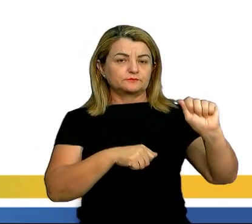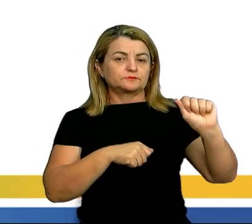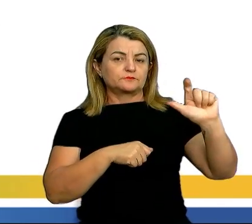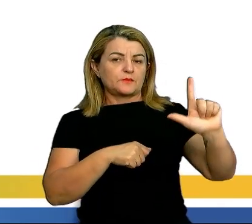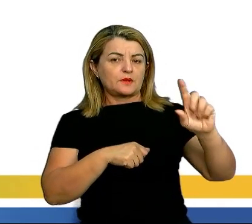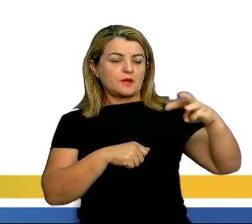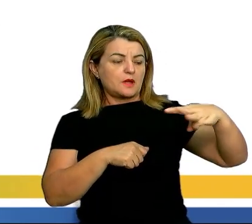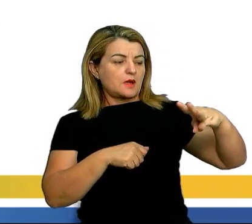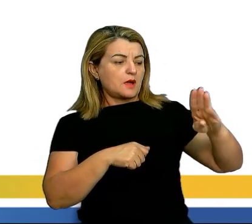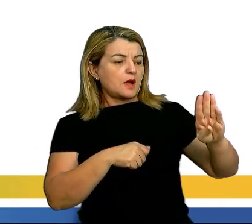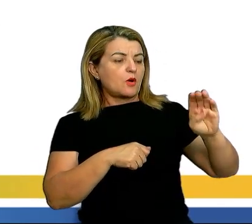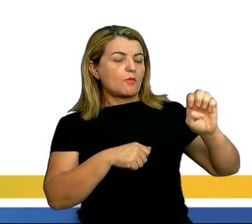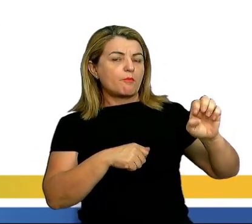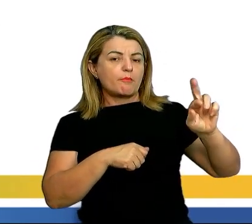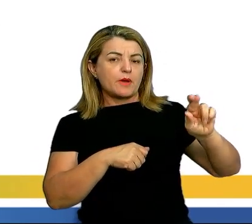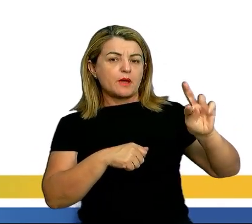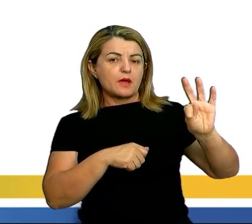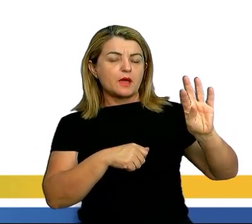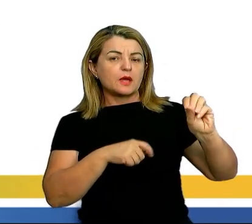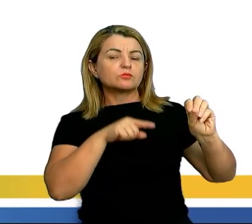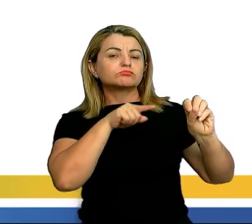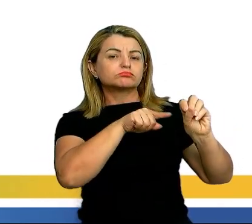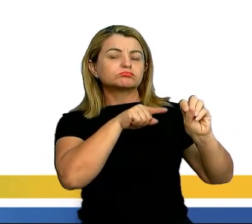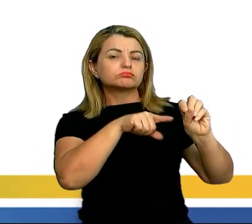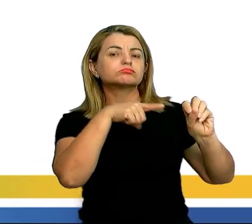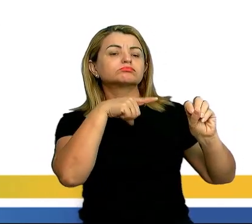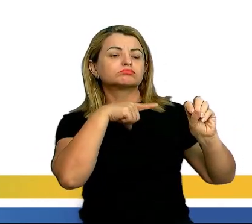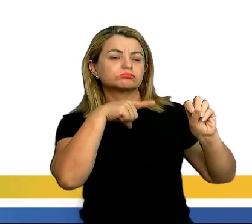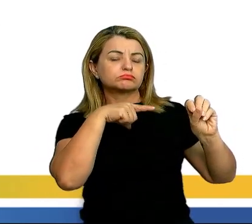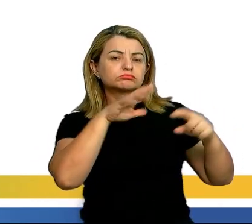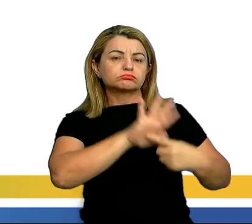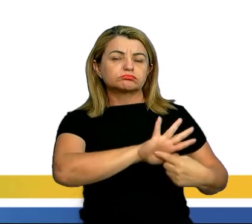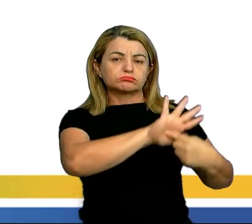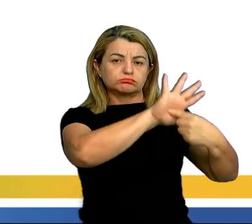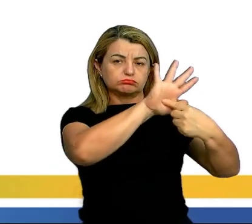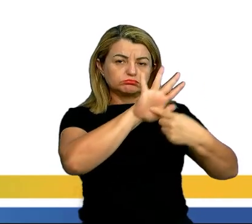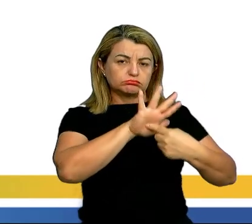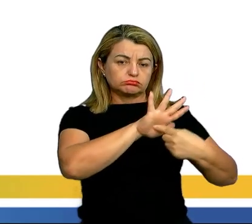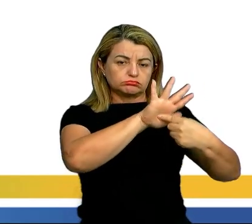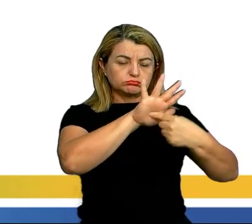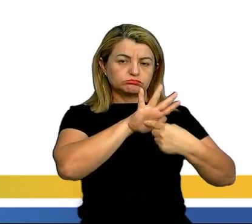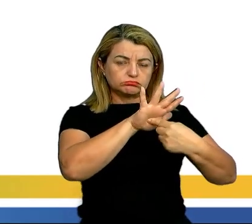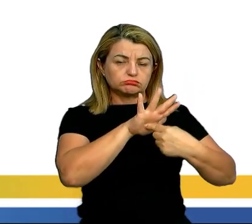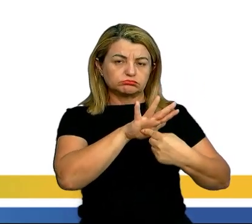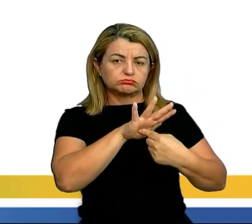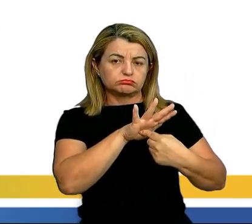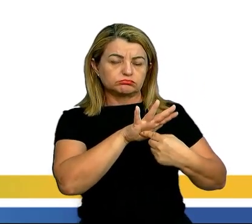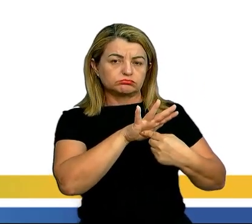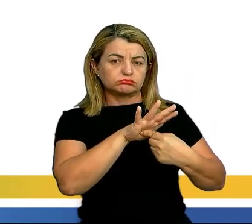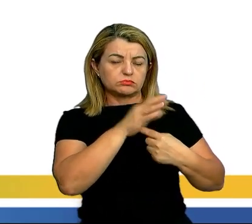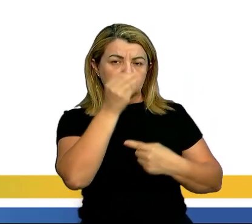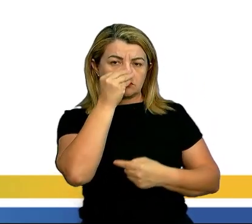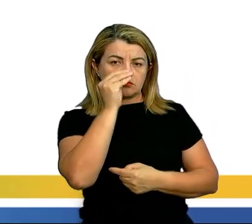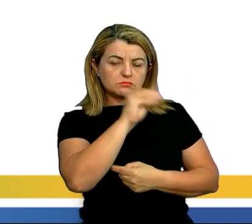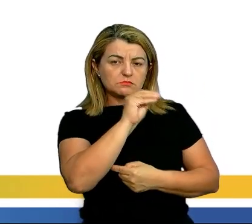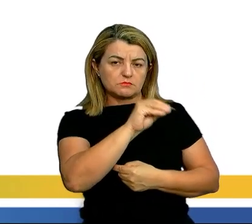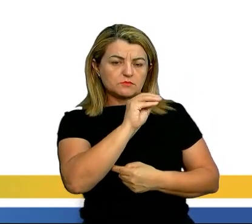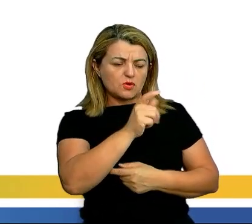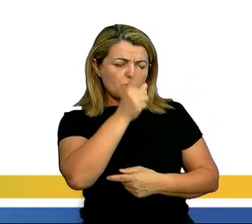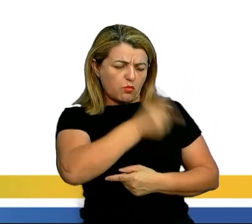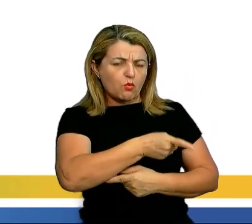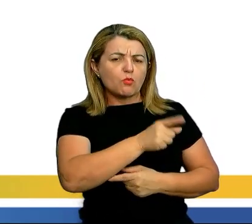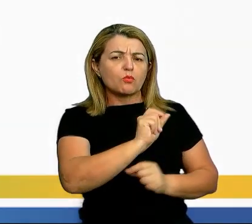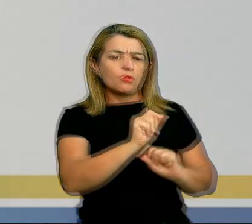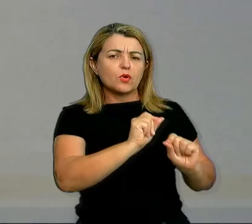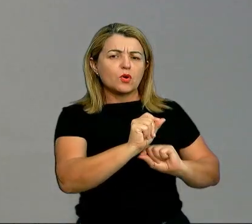Caeiro, tá? Então, a gente tem aqui uma produção complexa e enigmática, ele despreza e repreende qualquer